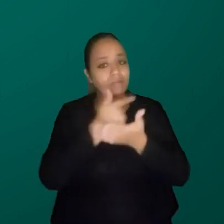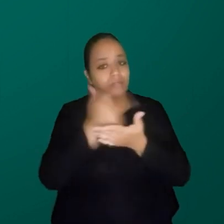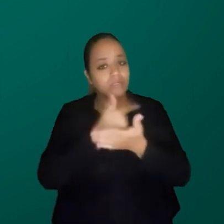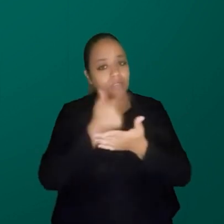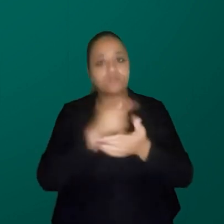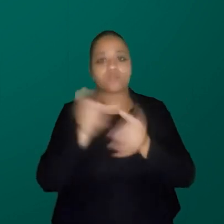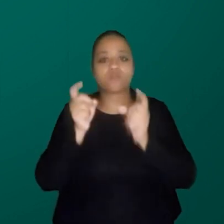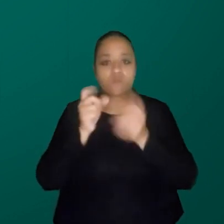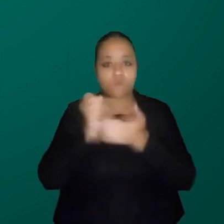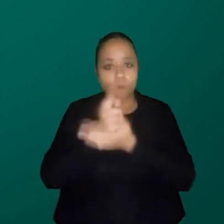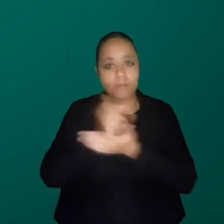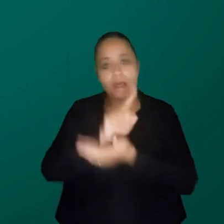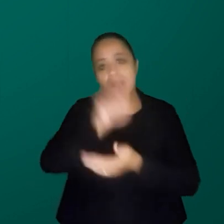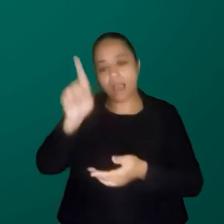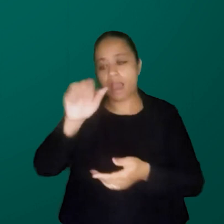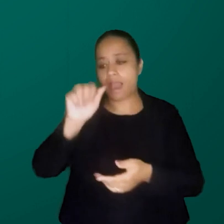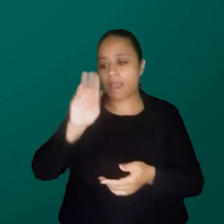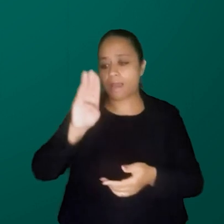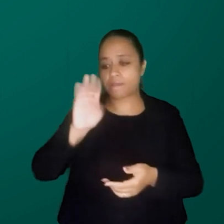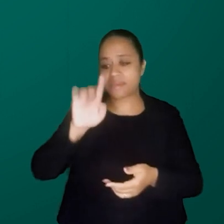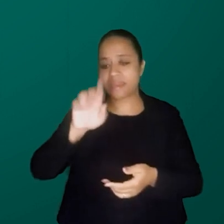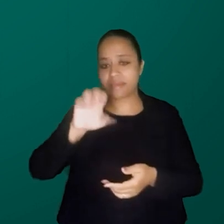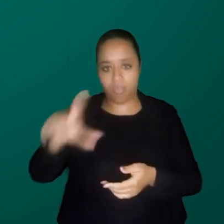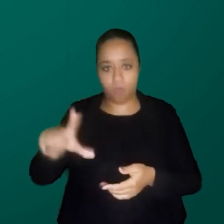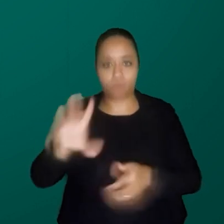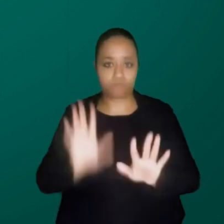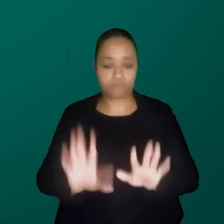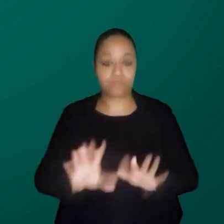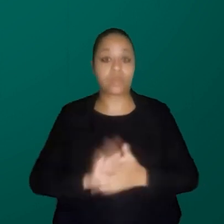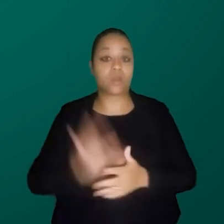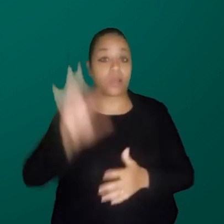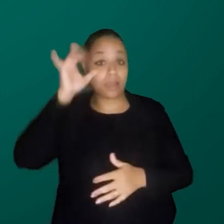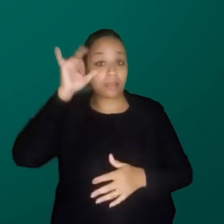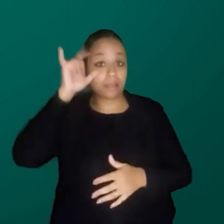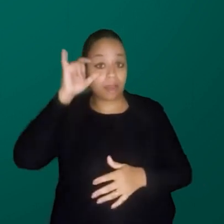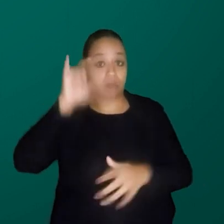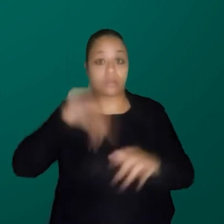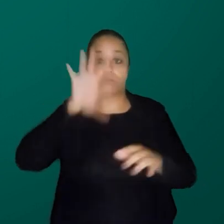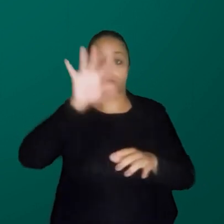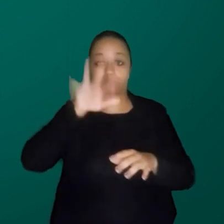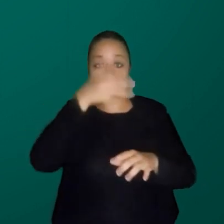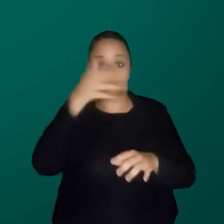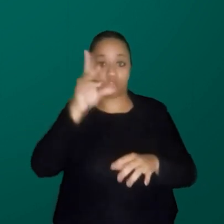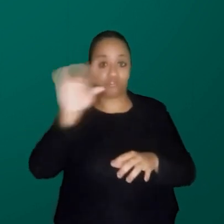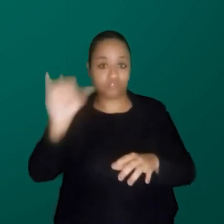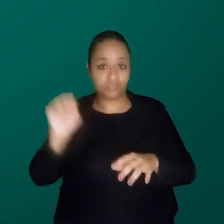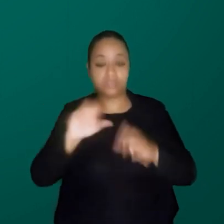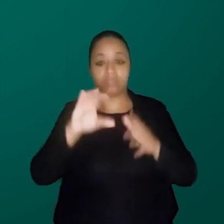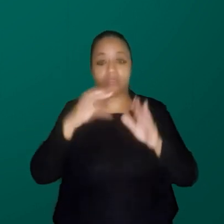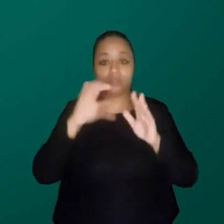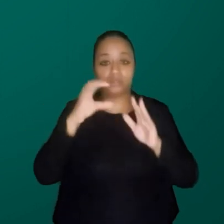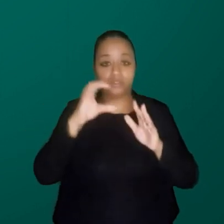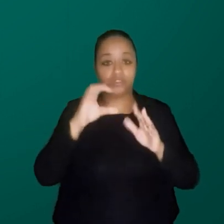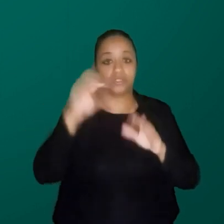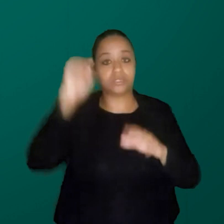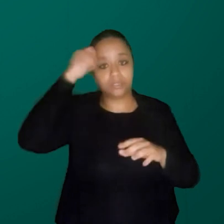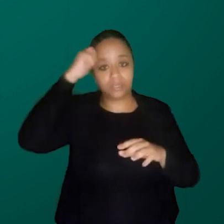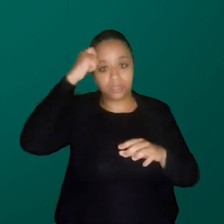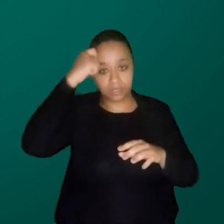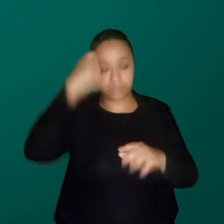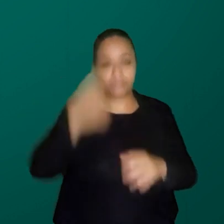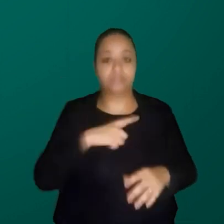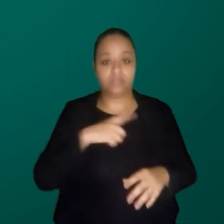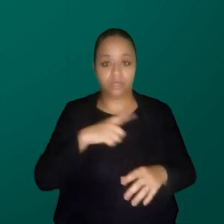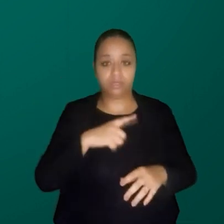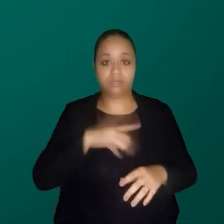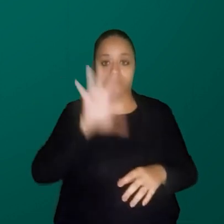falar comigo. No nosso Instagram, vocês conseguem o calendário das cientistas negras, é só entrar no arroba mulheresnegras fazendo ciência, tem um